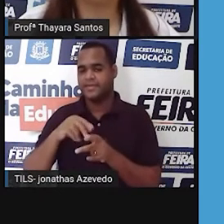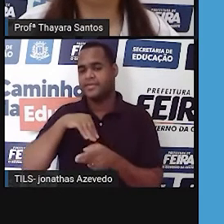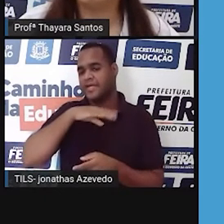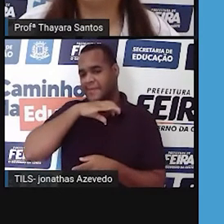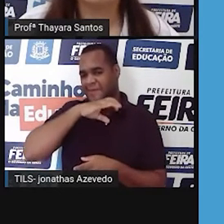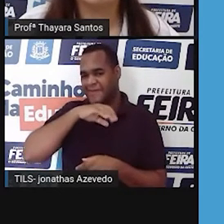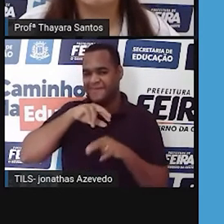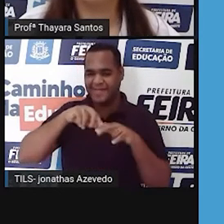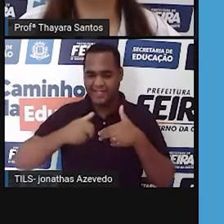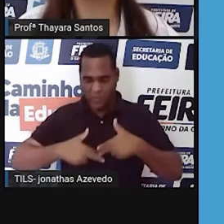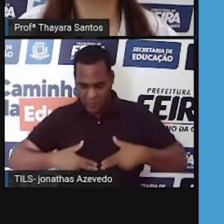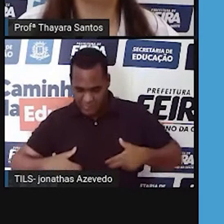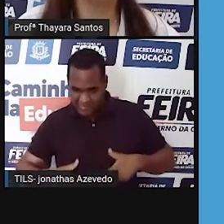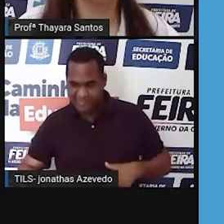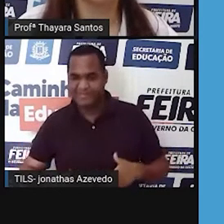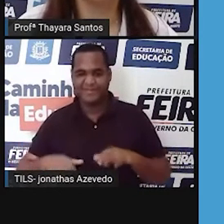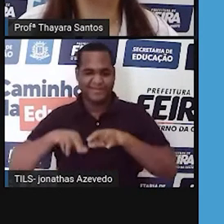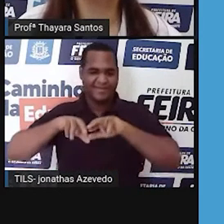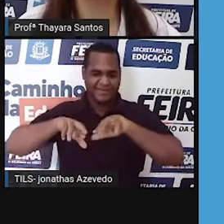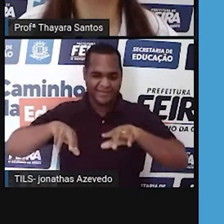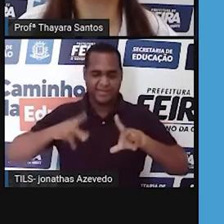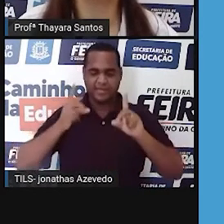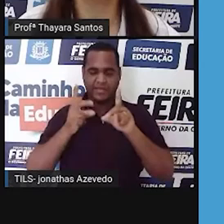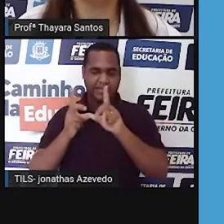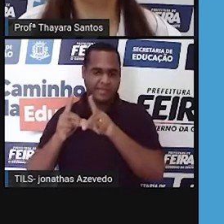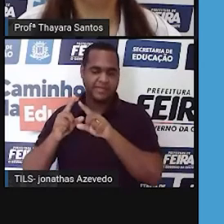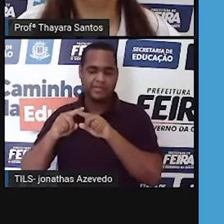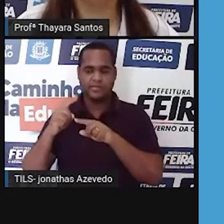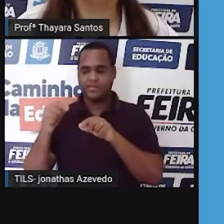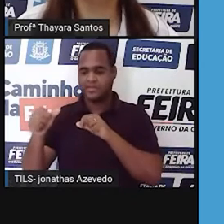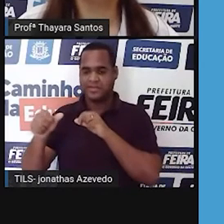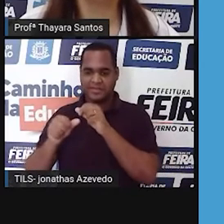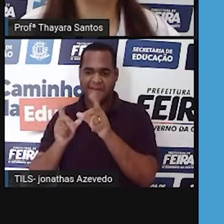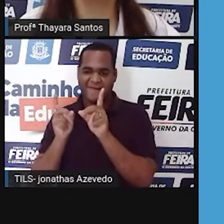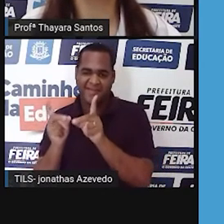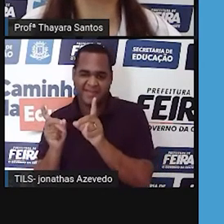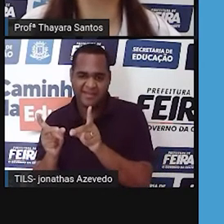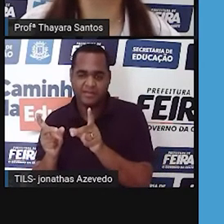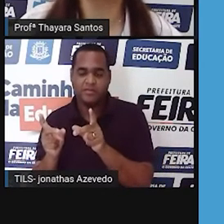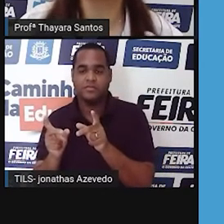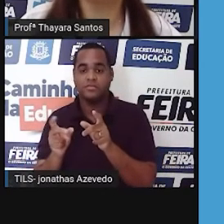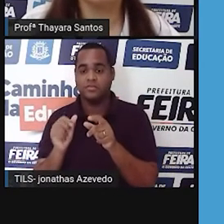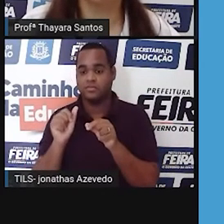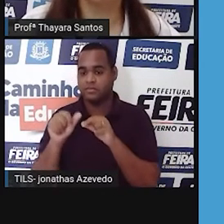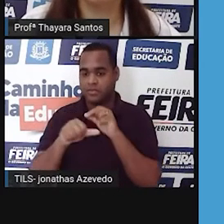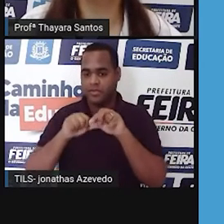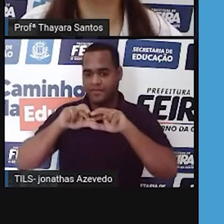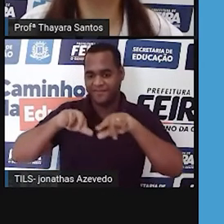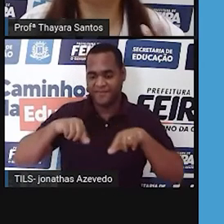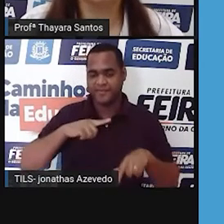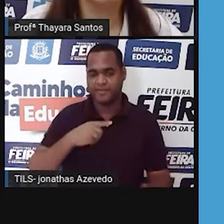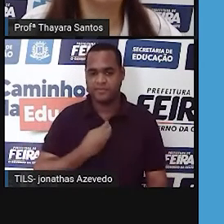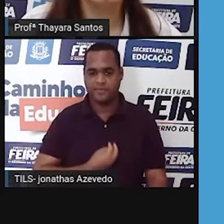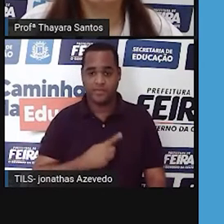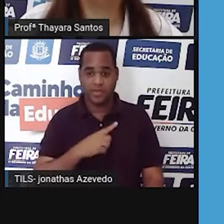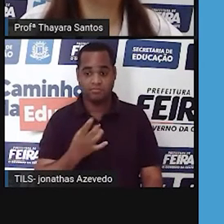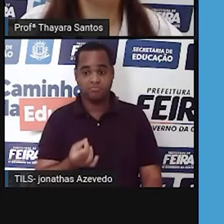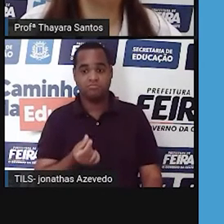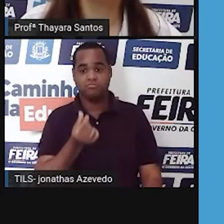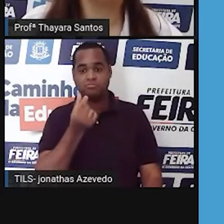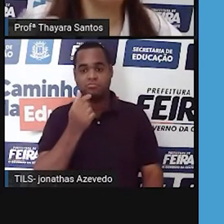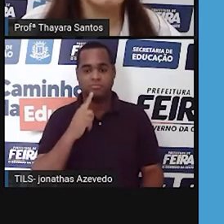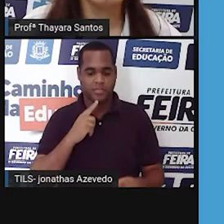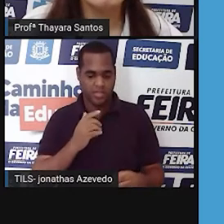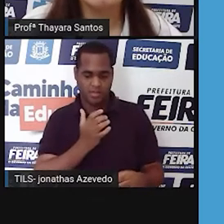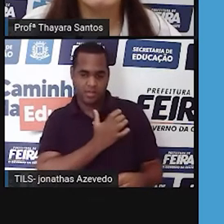quase que todos os biomas, justamente porque aqui no Brasil a gente tem biomas muito biodiversos, com a grande riqueza de